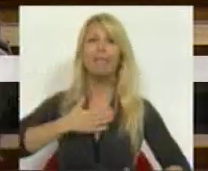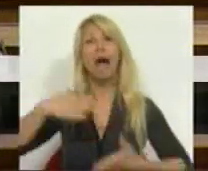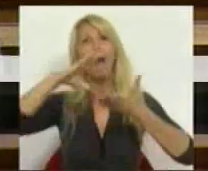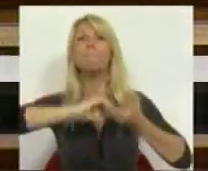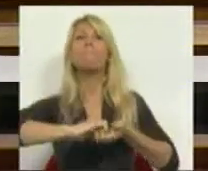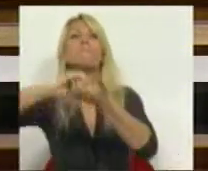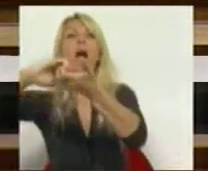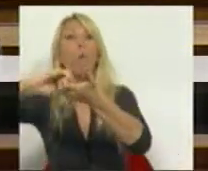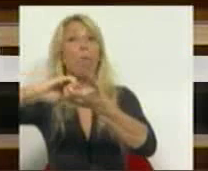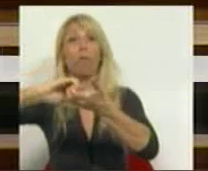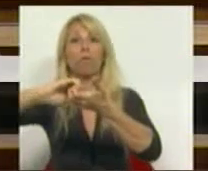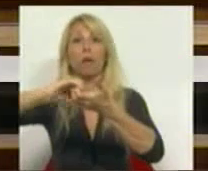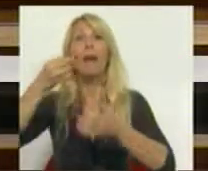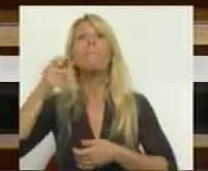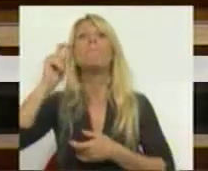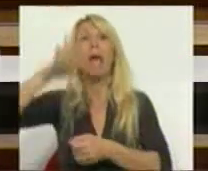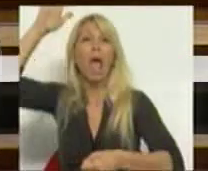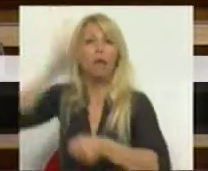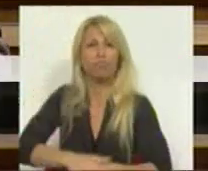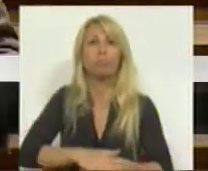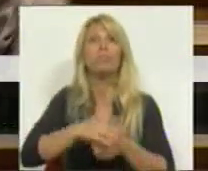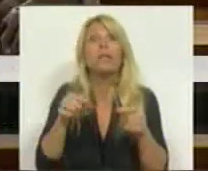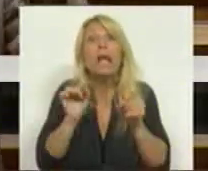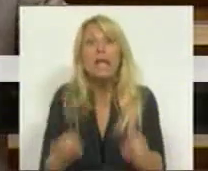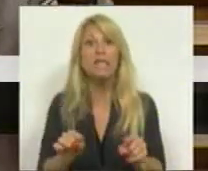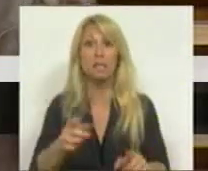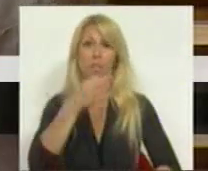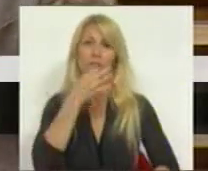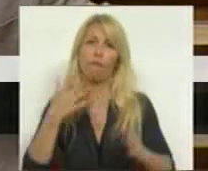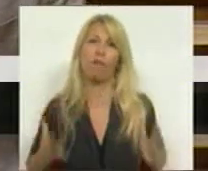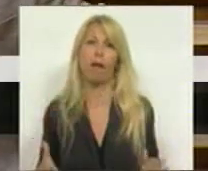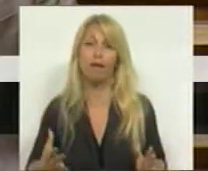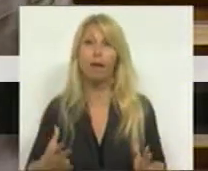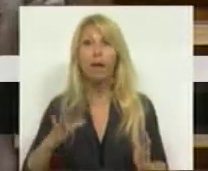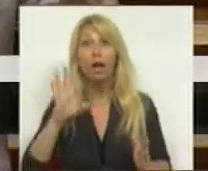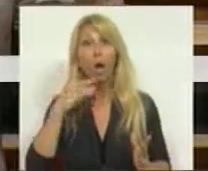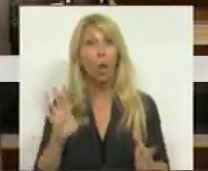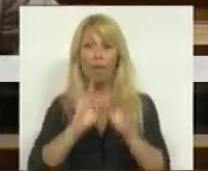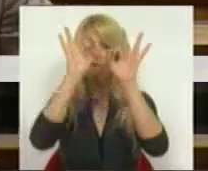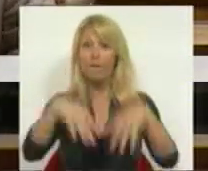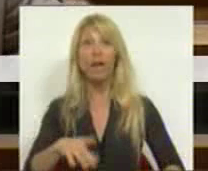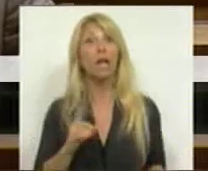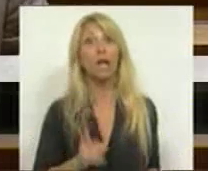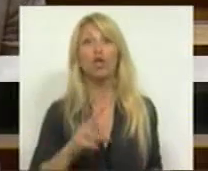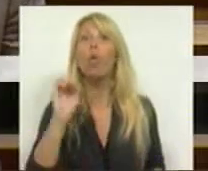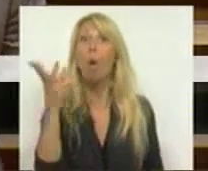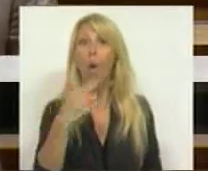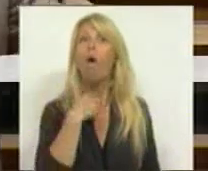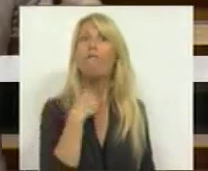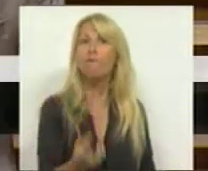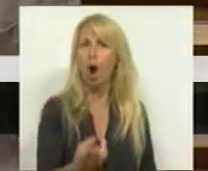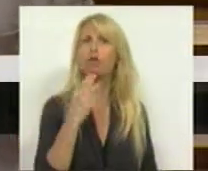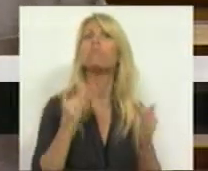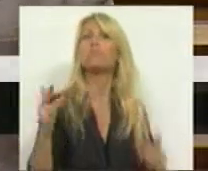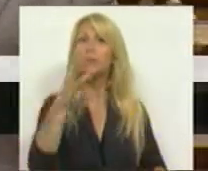colocaram-nos o pé em cima. É exatamente disso que nós estamos a falar. E ou rompemos com isso, ou temos a voz de dizer na Europa